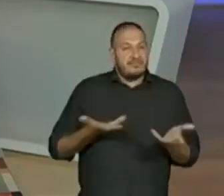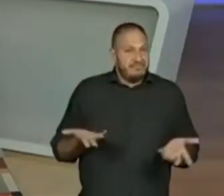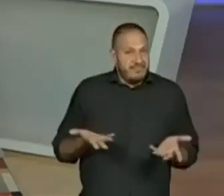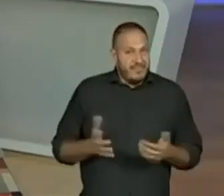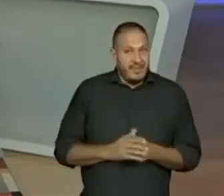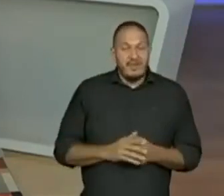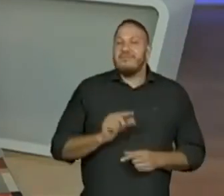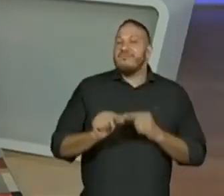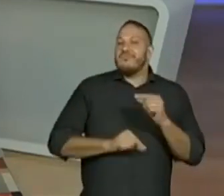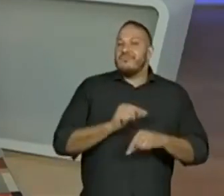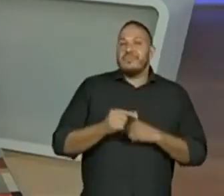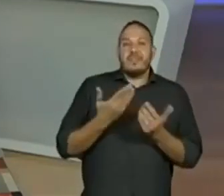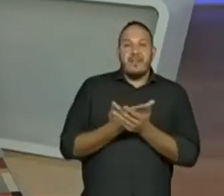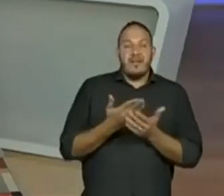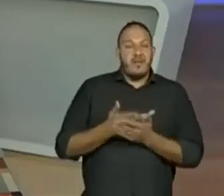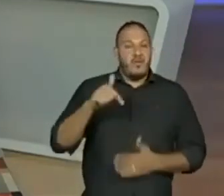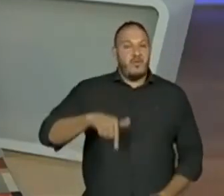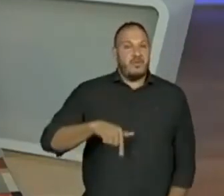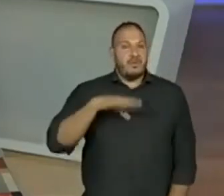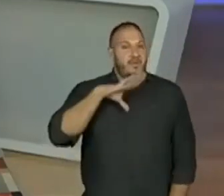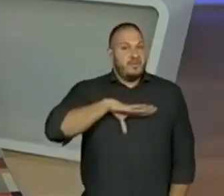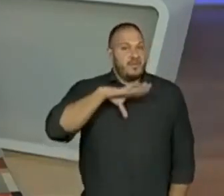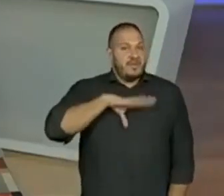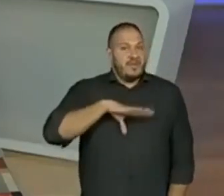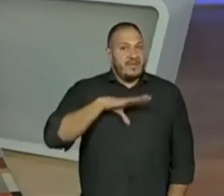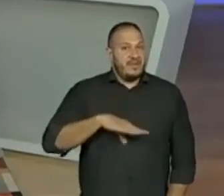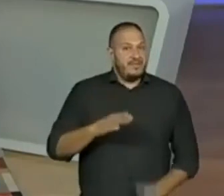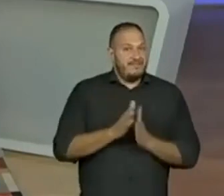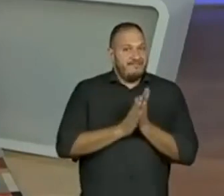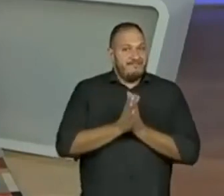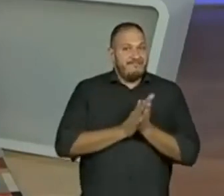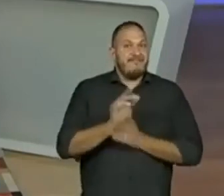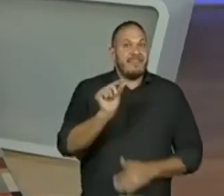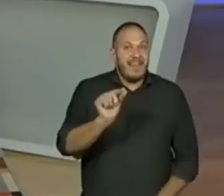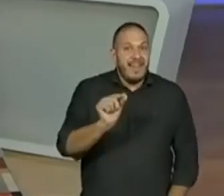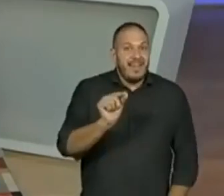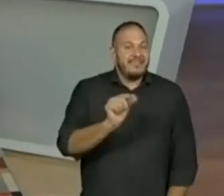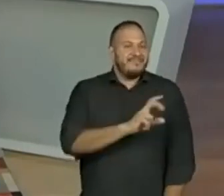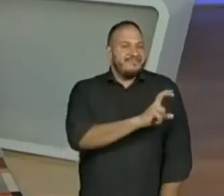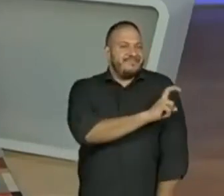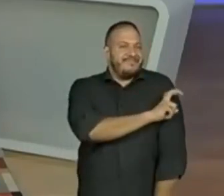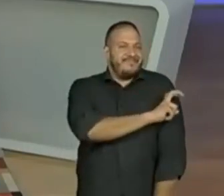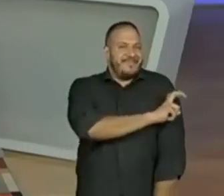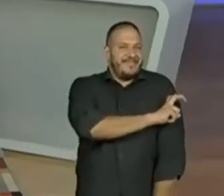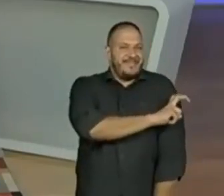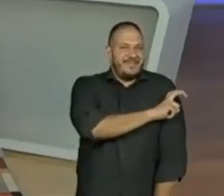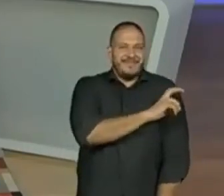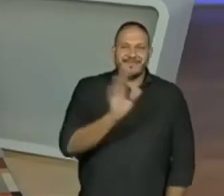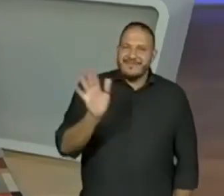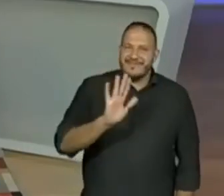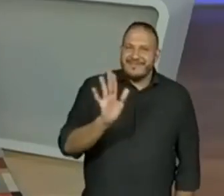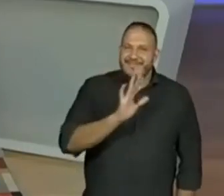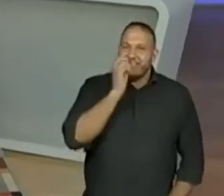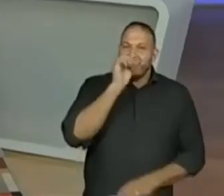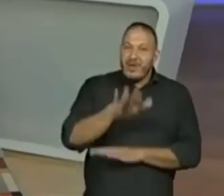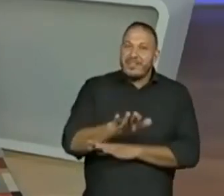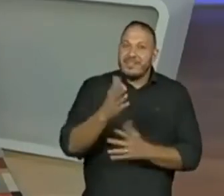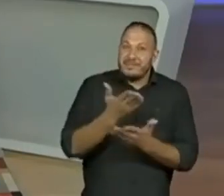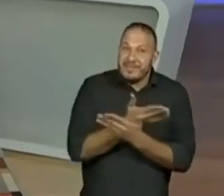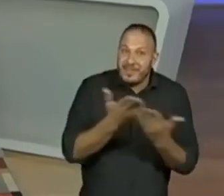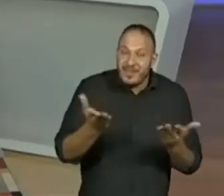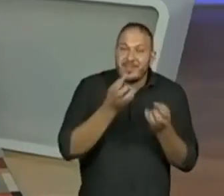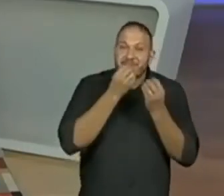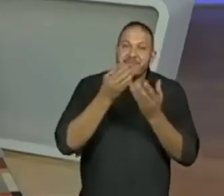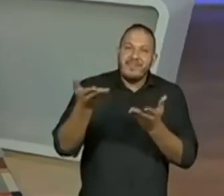nossa aula de língua portuguesa para a galerinha do quinto ano. Boa tarde para todos, bem